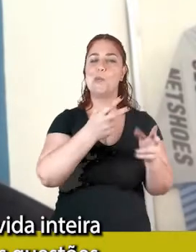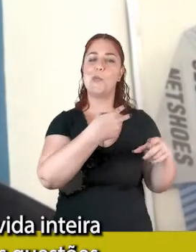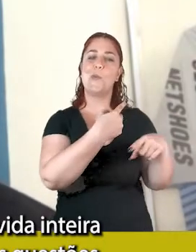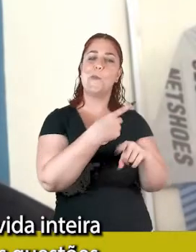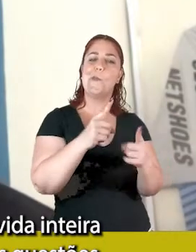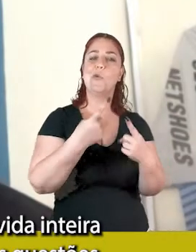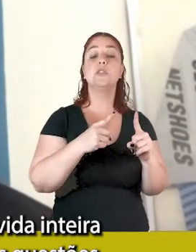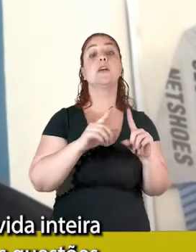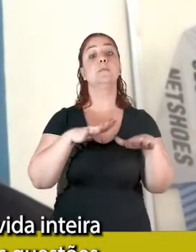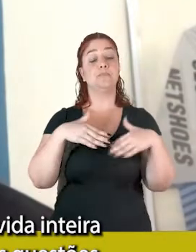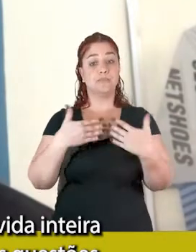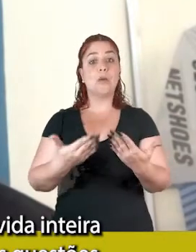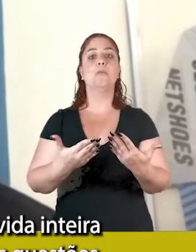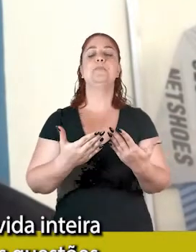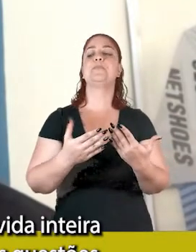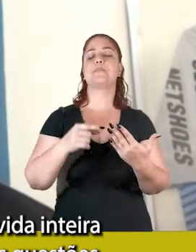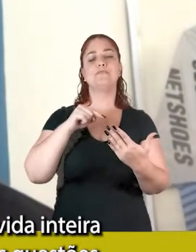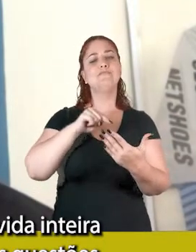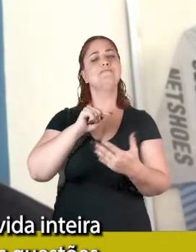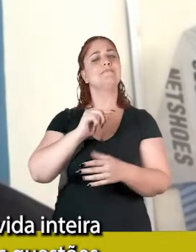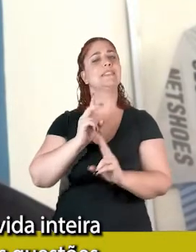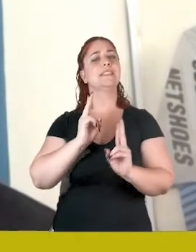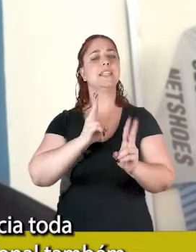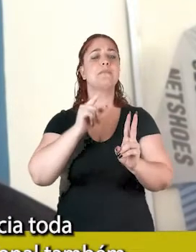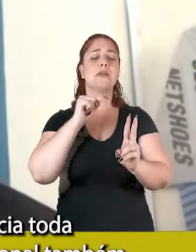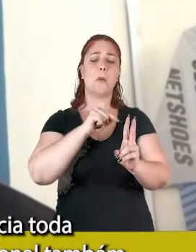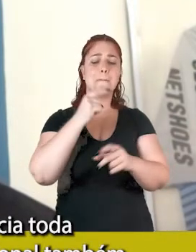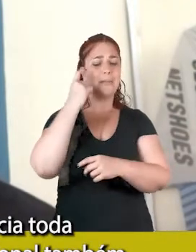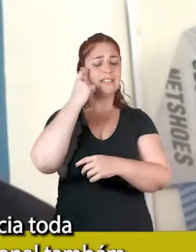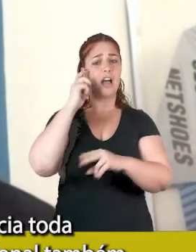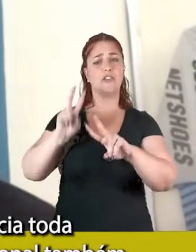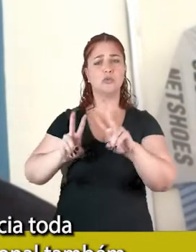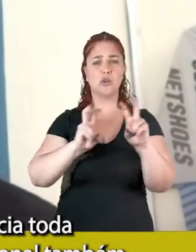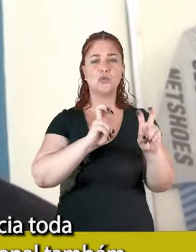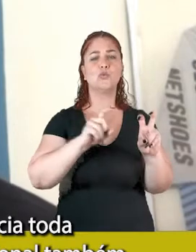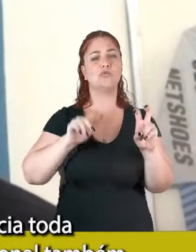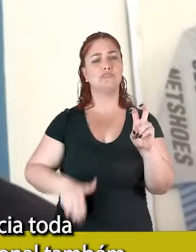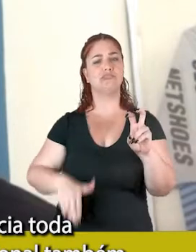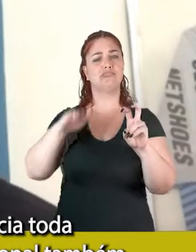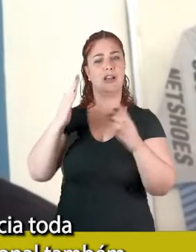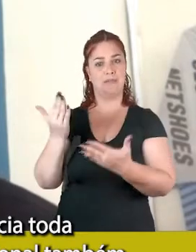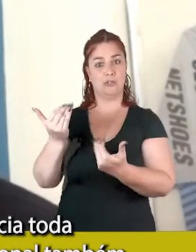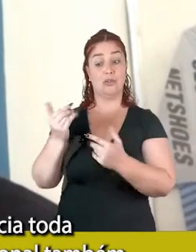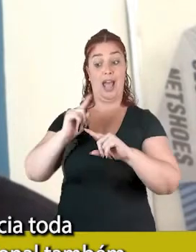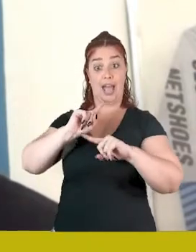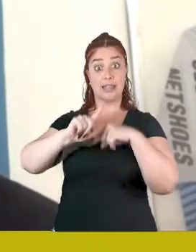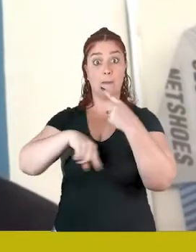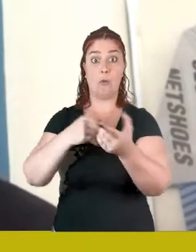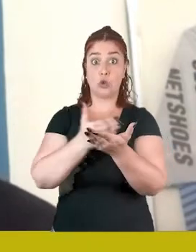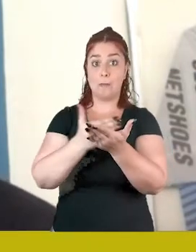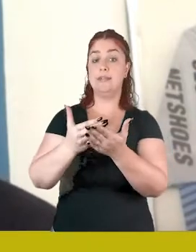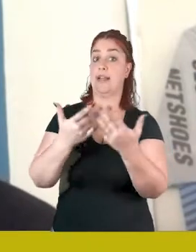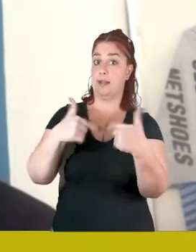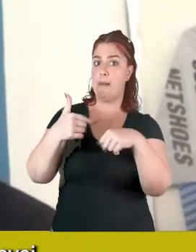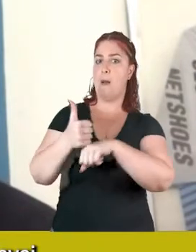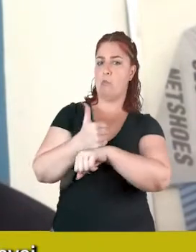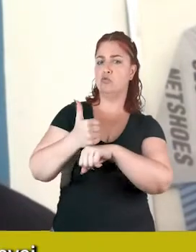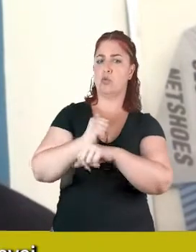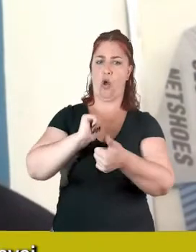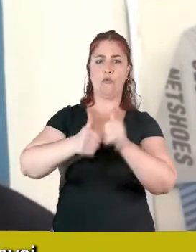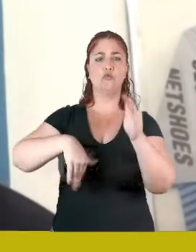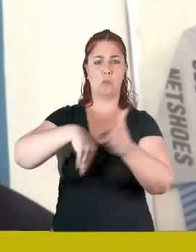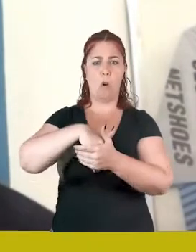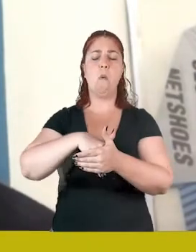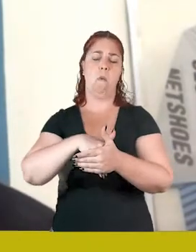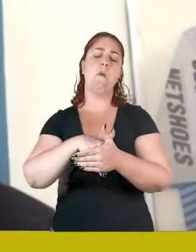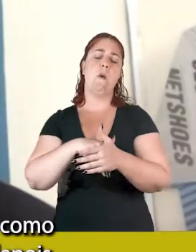inteira, e sempre enganjado nessas questões, na minha adolescência toda, e depois de jogador profissional também, né, porque eu acho